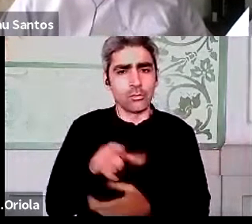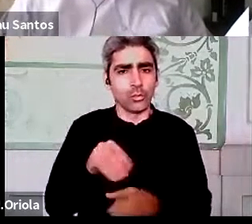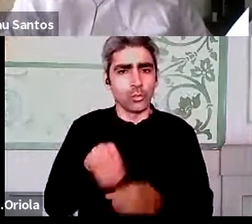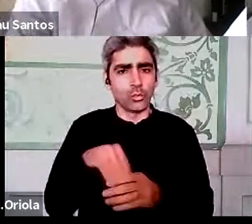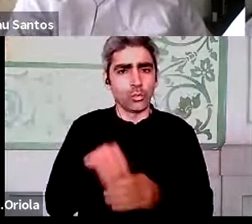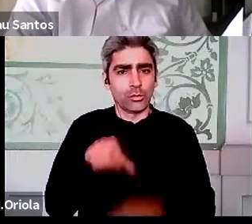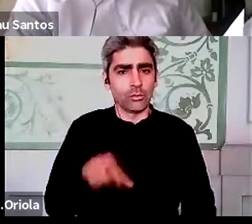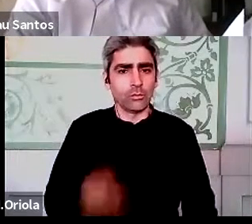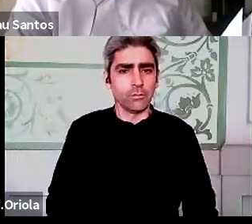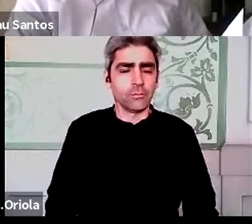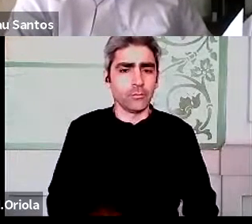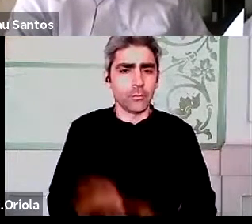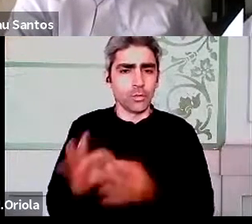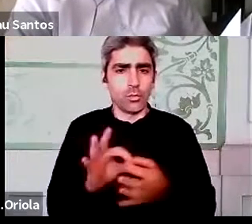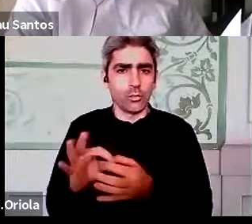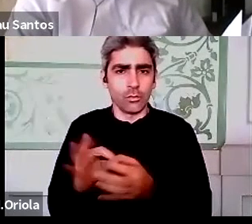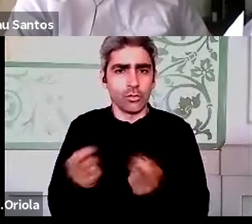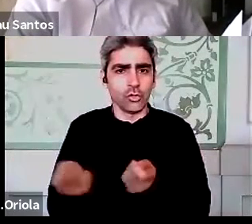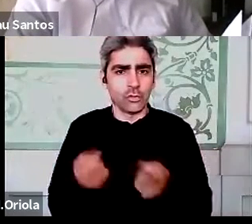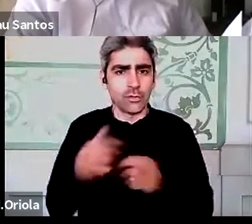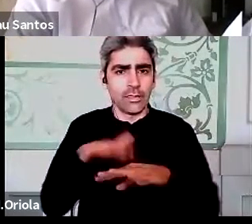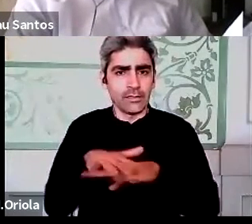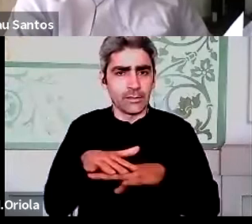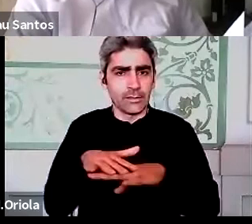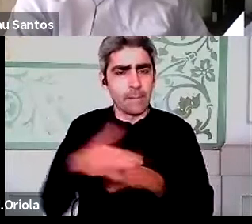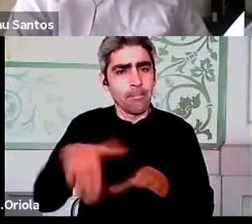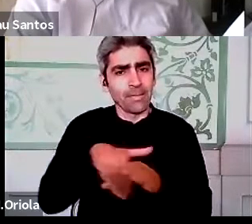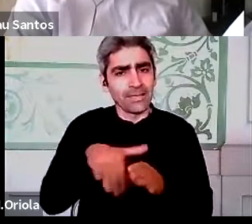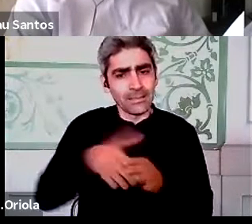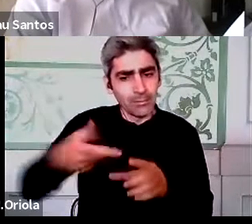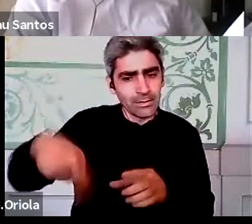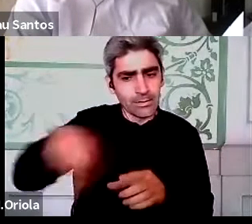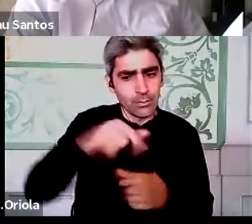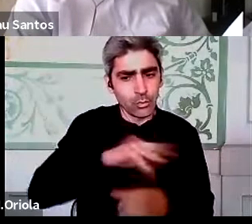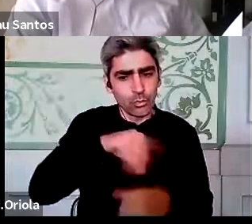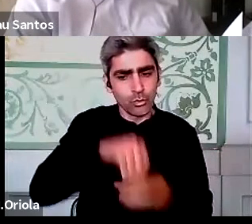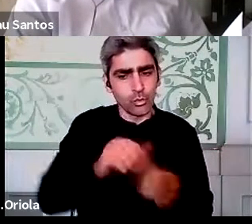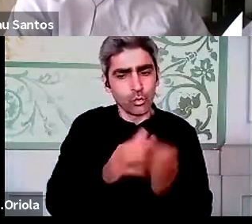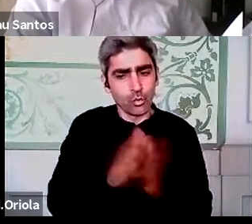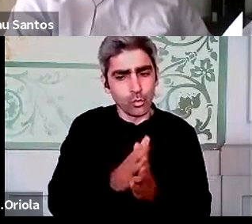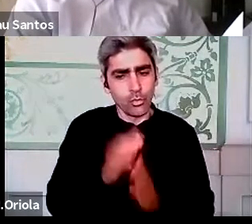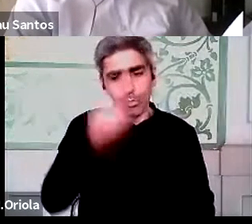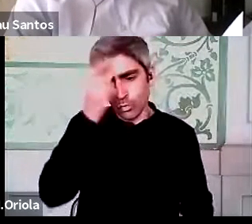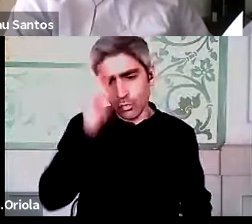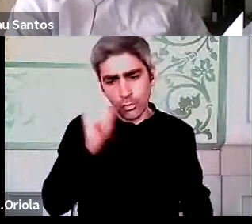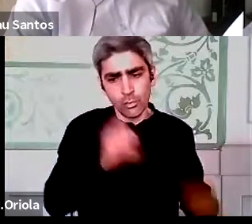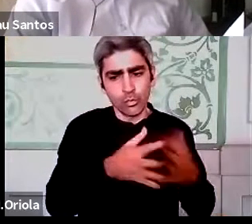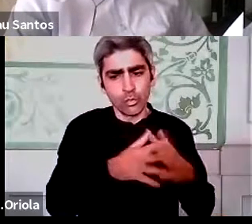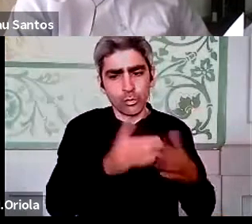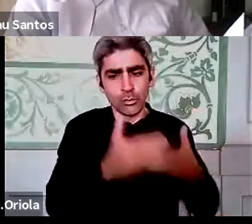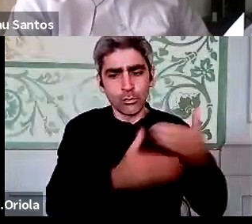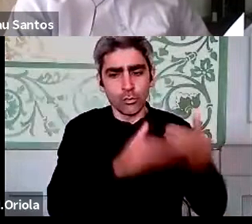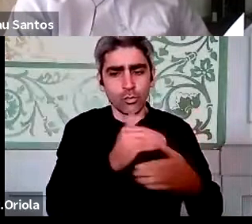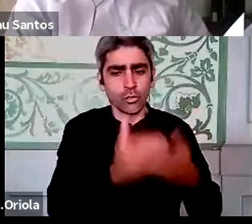do colaborativo e da gestão destas redes e da participação de todos nestas componentes, sem esquecer, obviamente, a estruturação dos processos que têm que ser